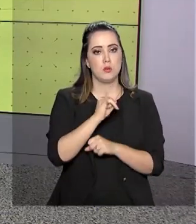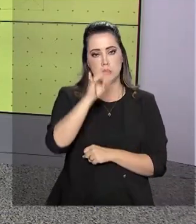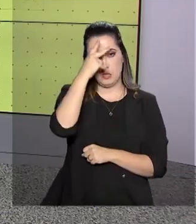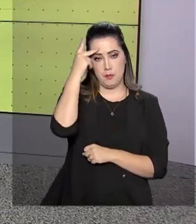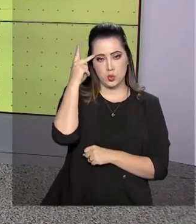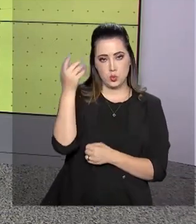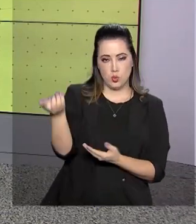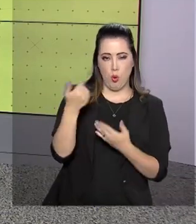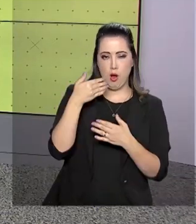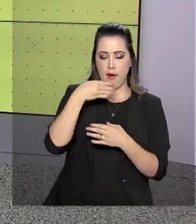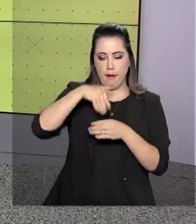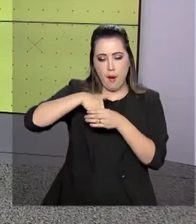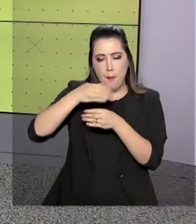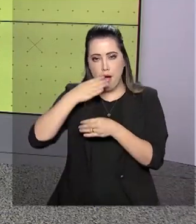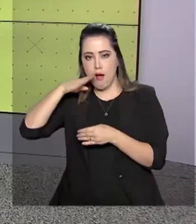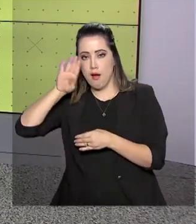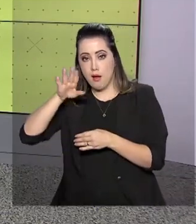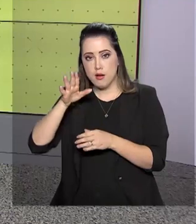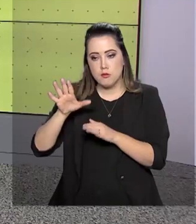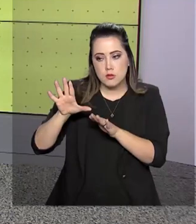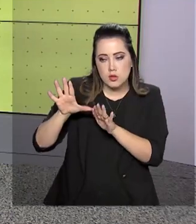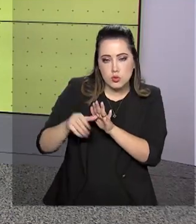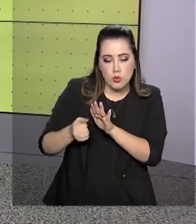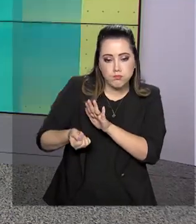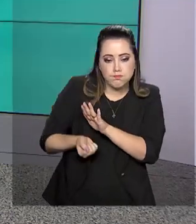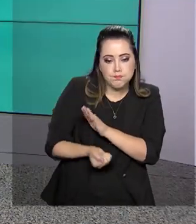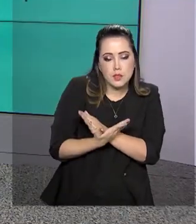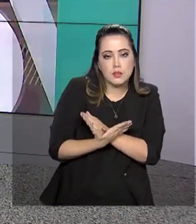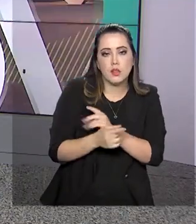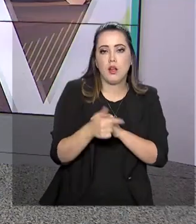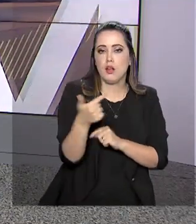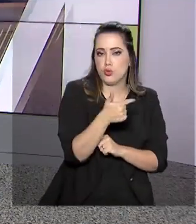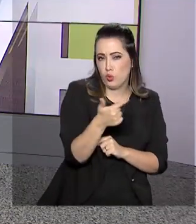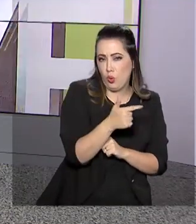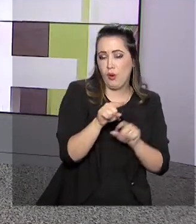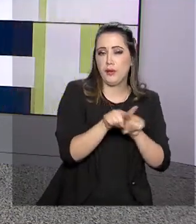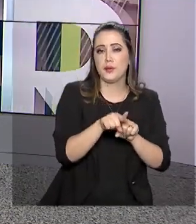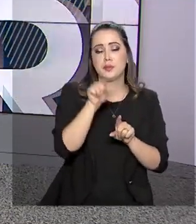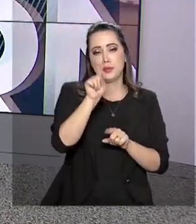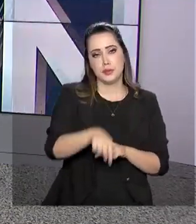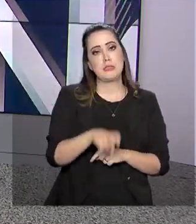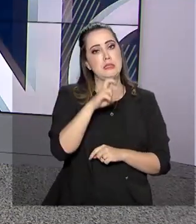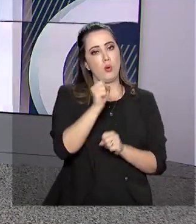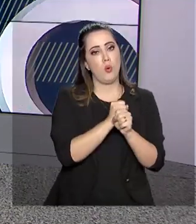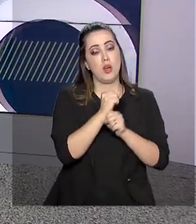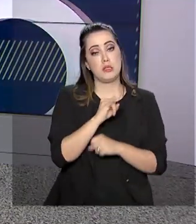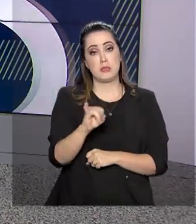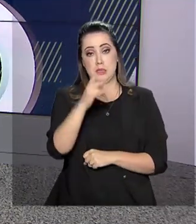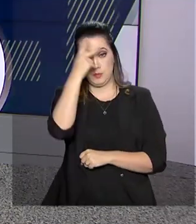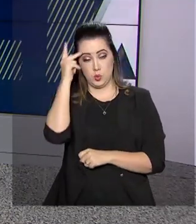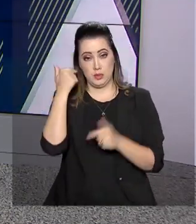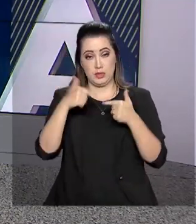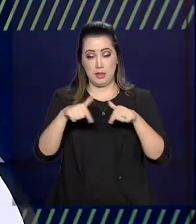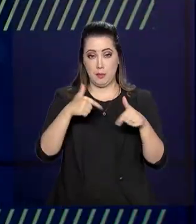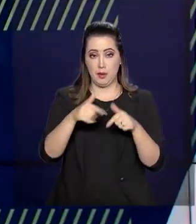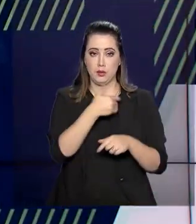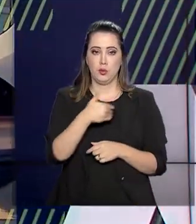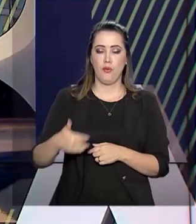dinheiro de Caixa 2. Se o crime for praticado por servidor público, a pena pode chegar a 8 anos de prisão.